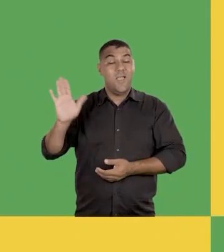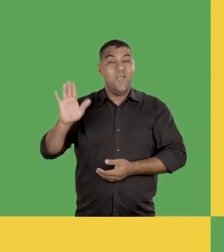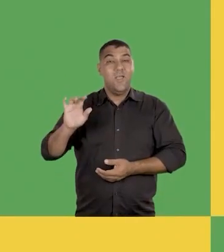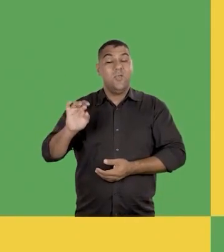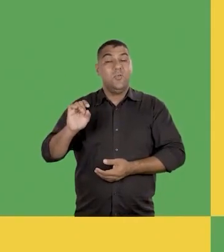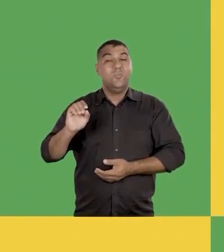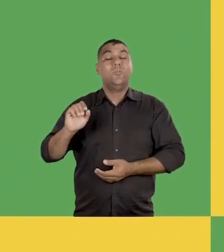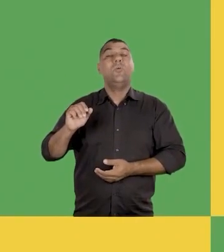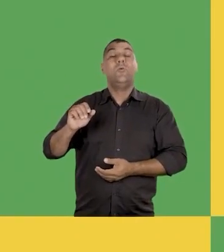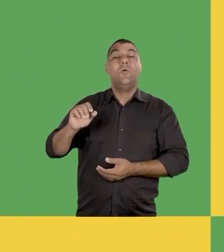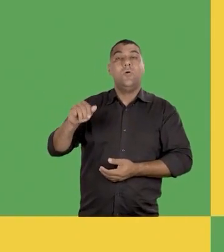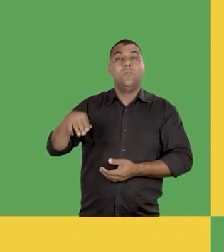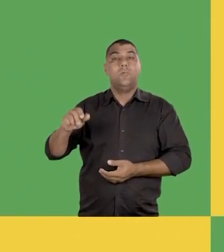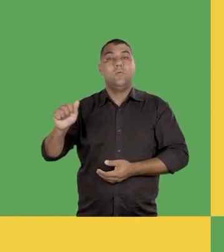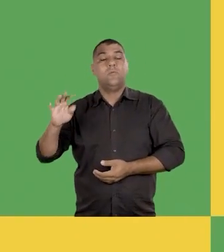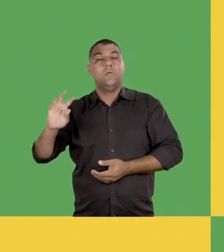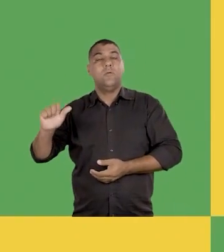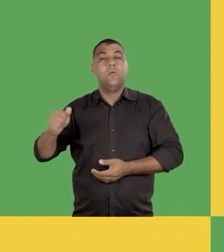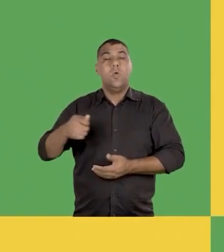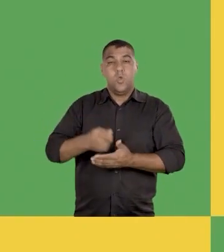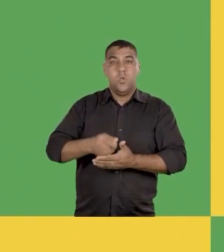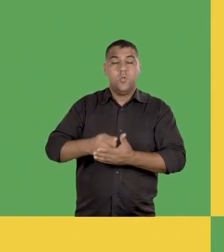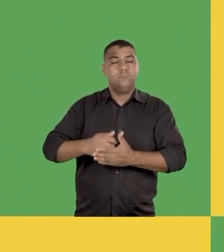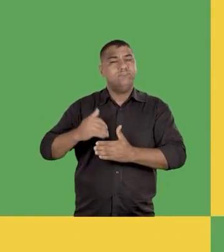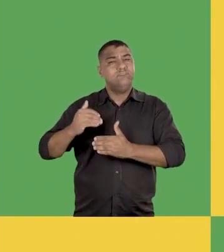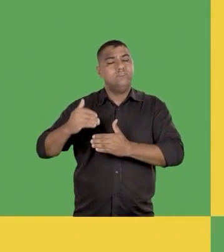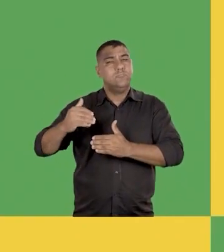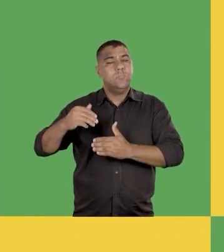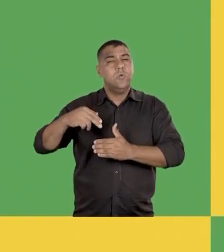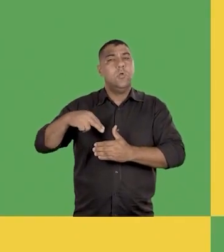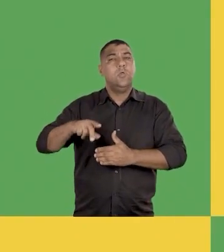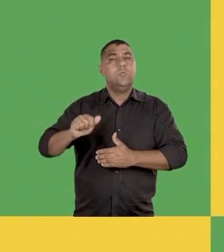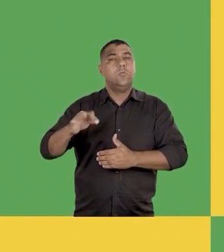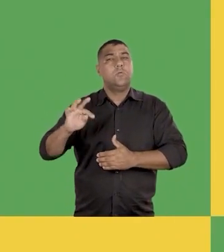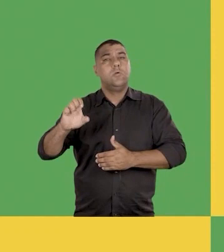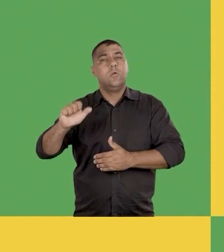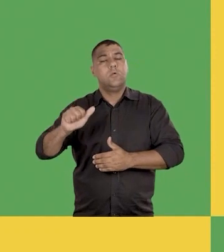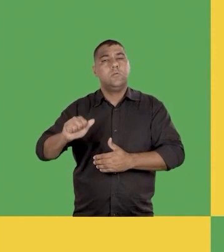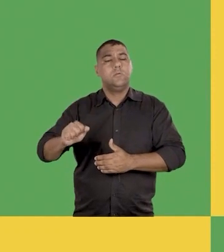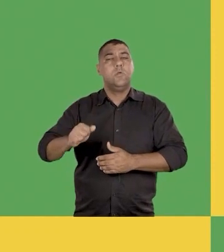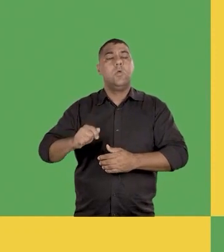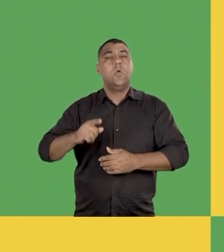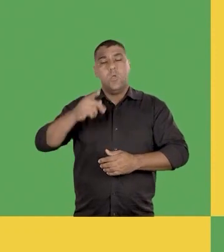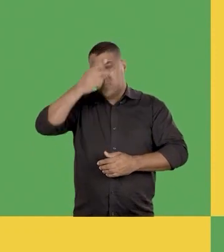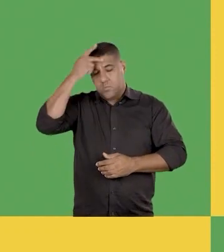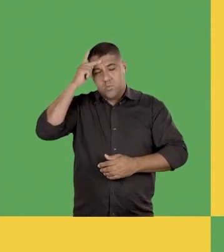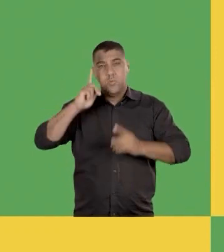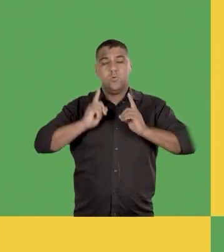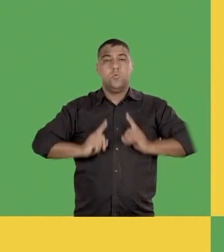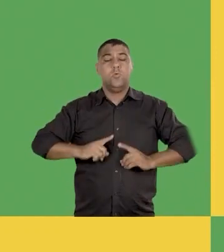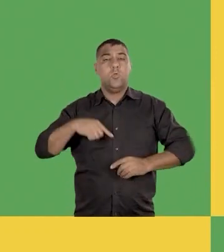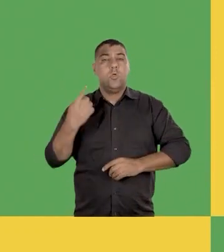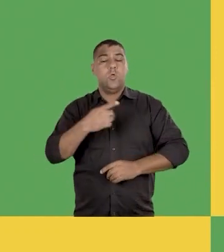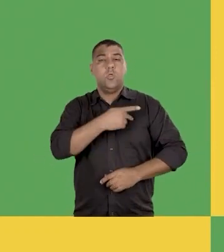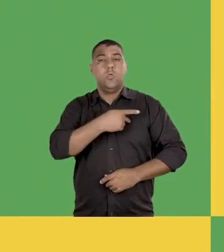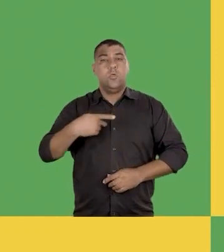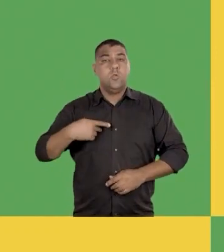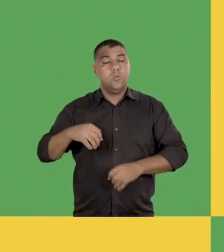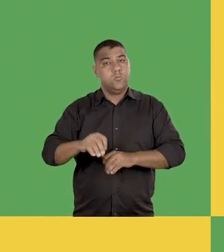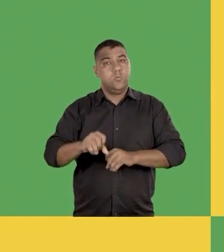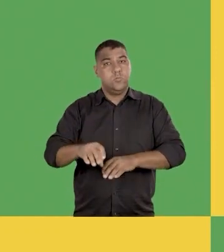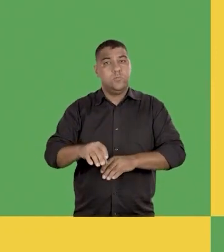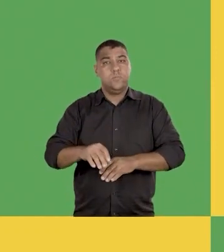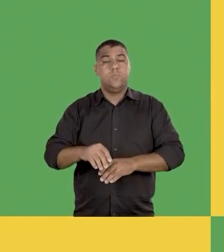Olá, sou Mabel e lutarei pela prosperidade do Noroeste e do Mato Grosso, pelas pessoas com deficiência, pela nossa